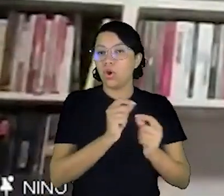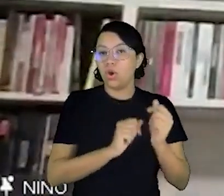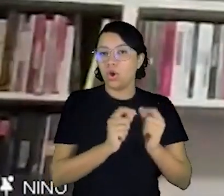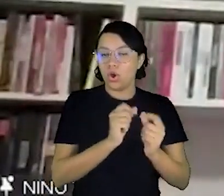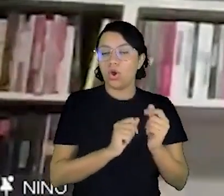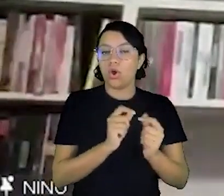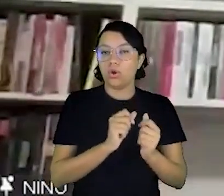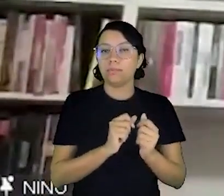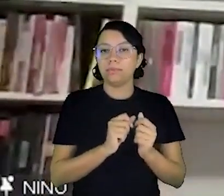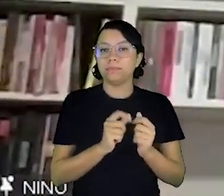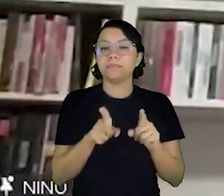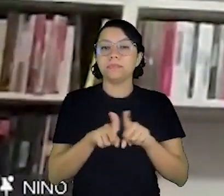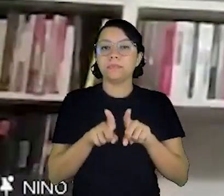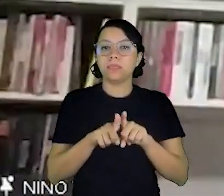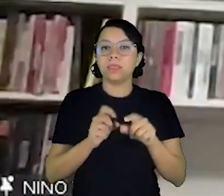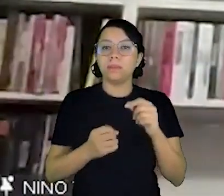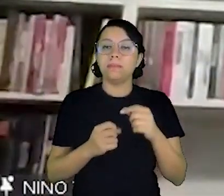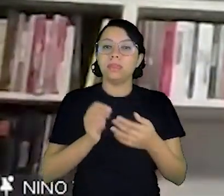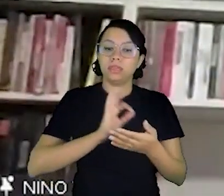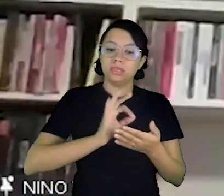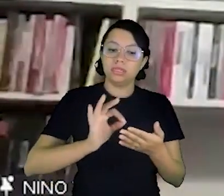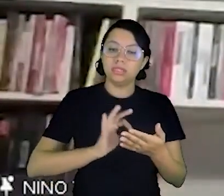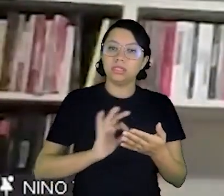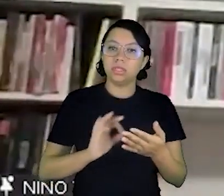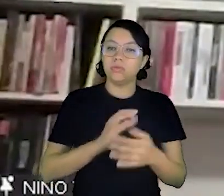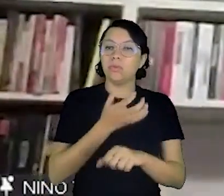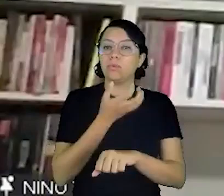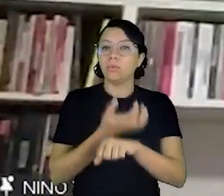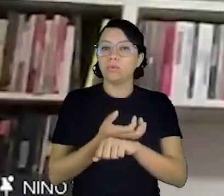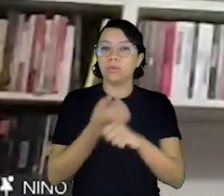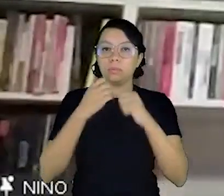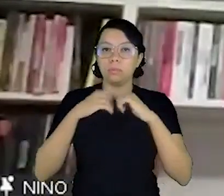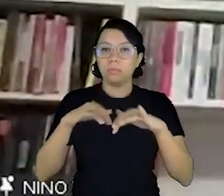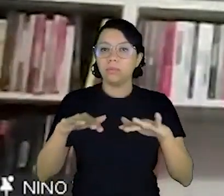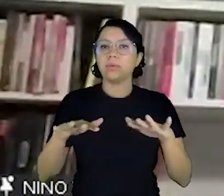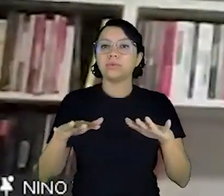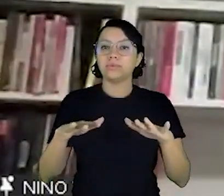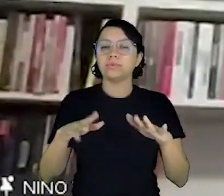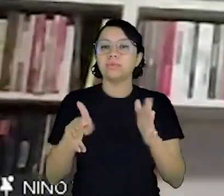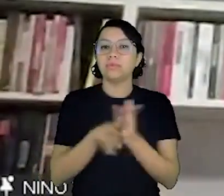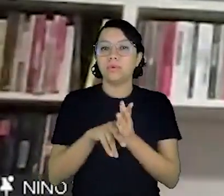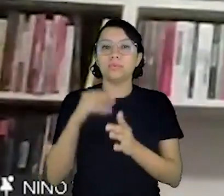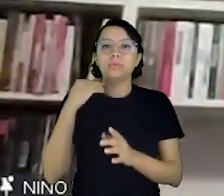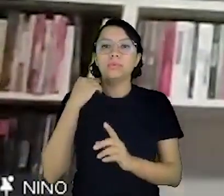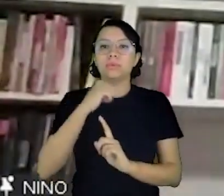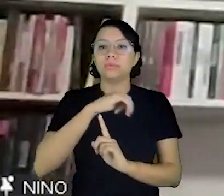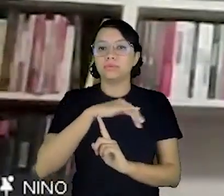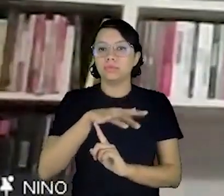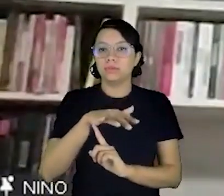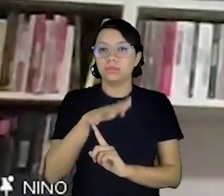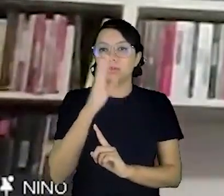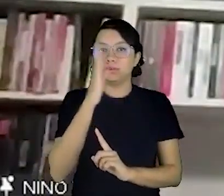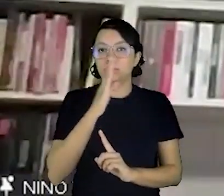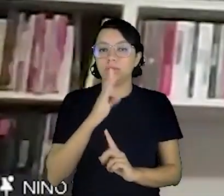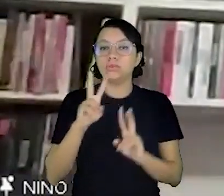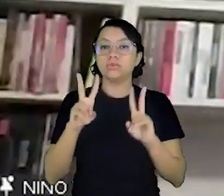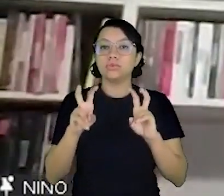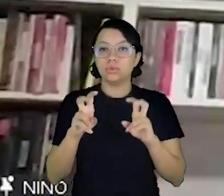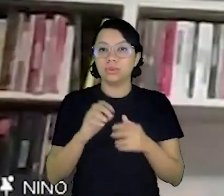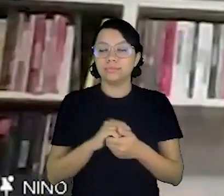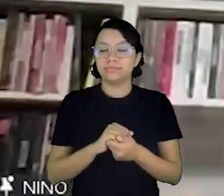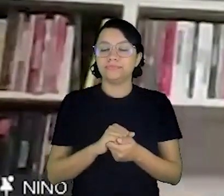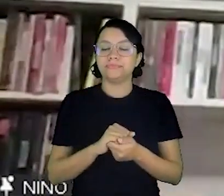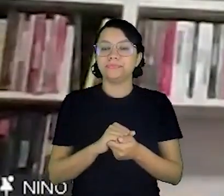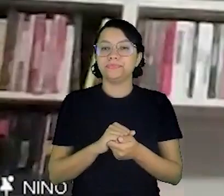Valor, autor e co-autor de conteúdos e publicações produzidas pelo Banco Central do Brasil sobre o tema.